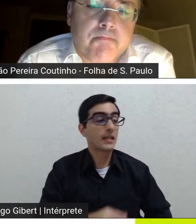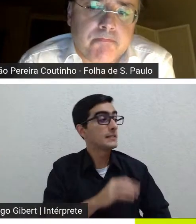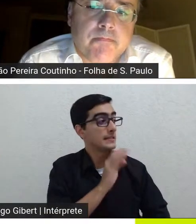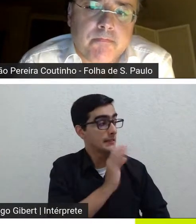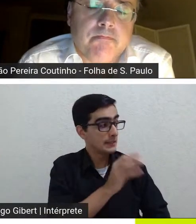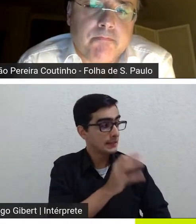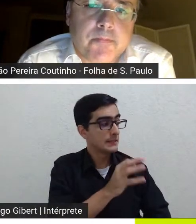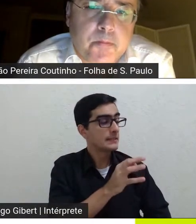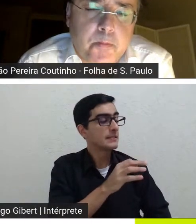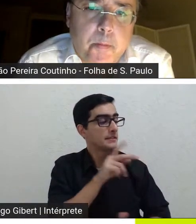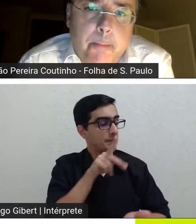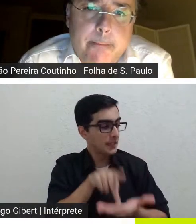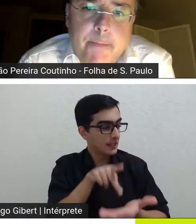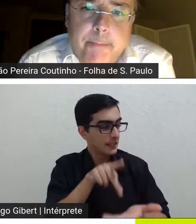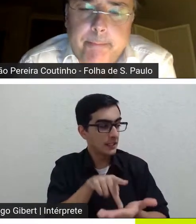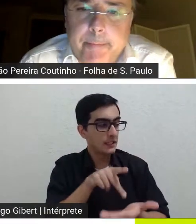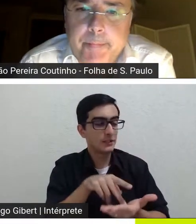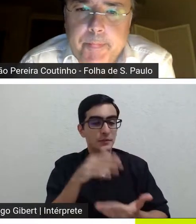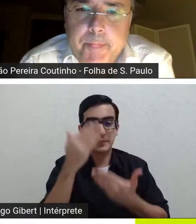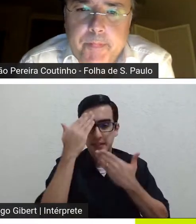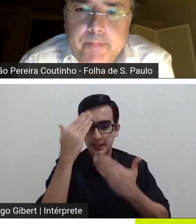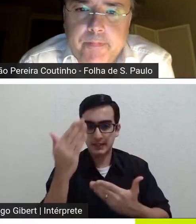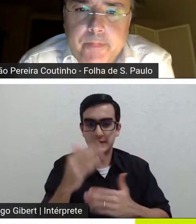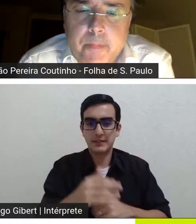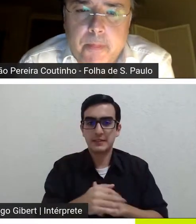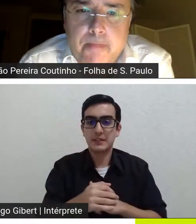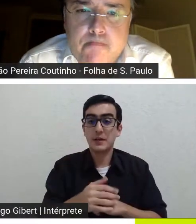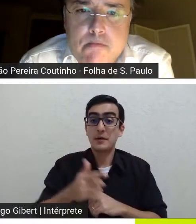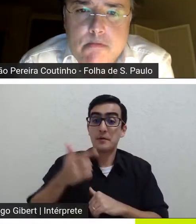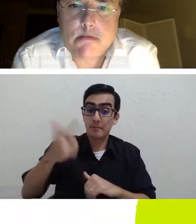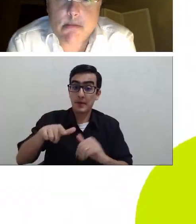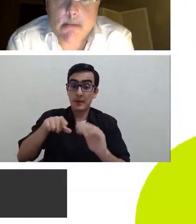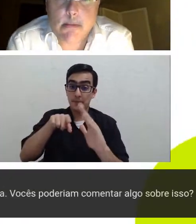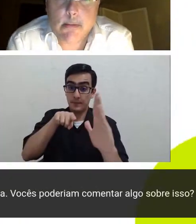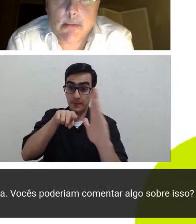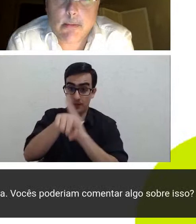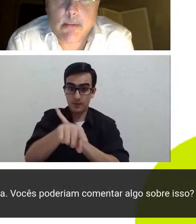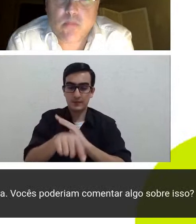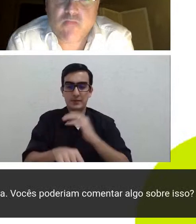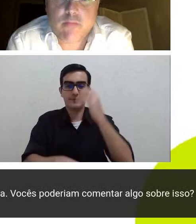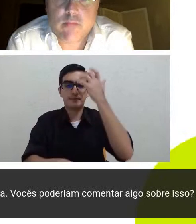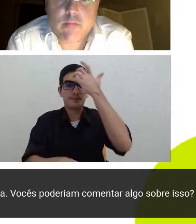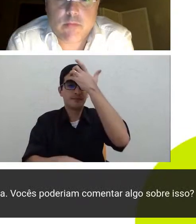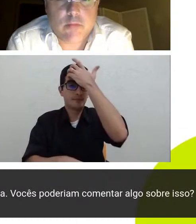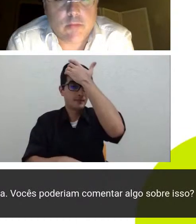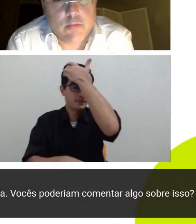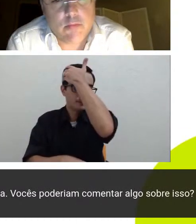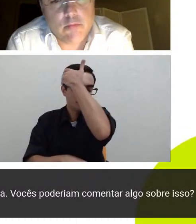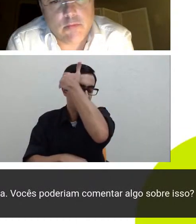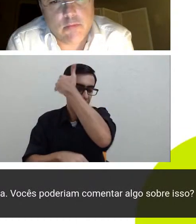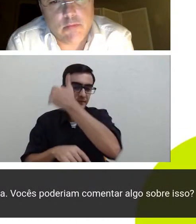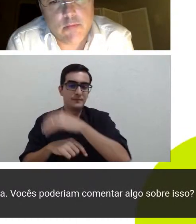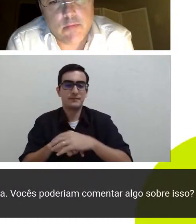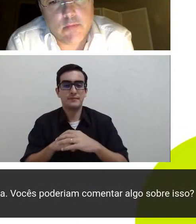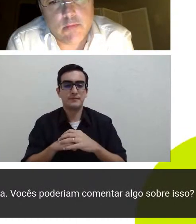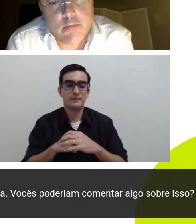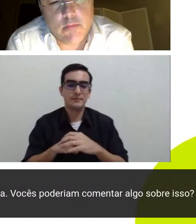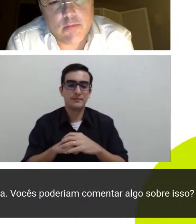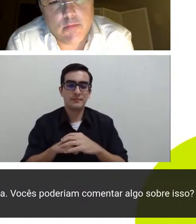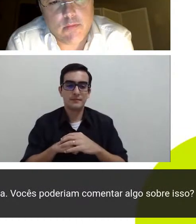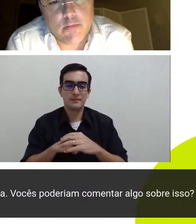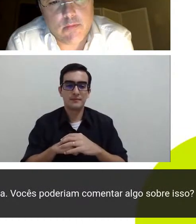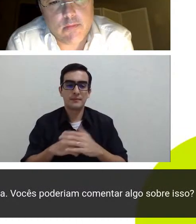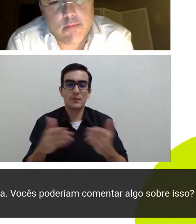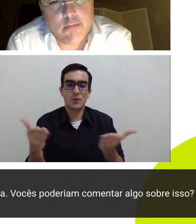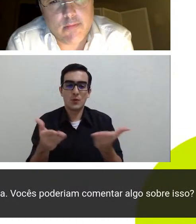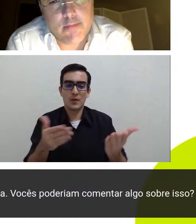lembrado bem vamos agora para a nossa outra pergunta aqui é da Ana Laura Moraes